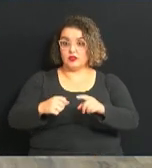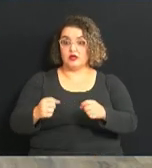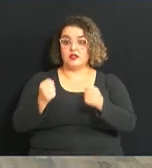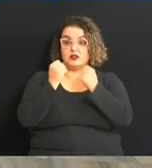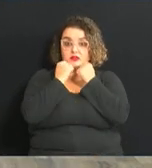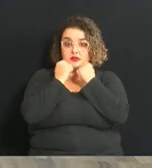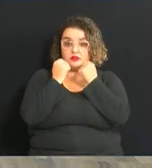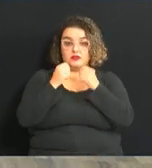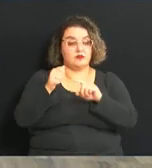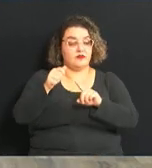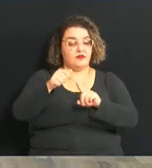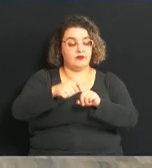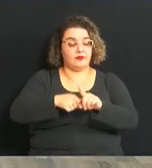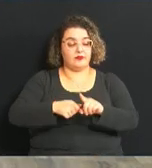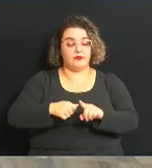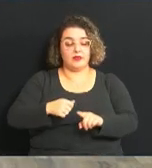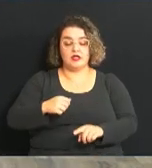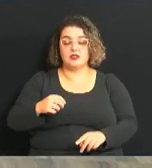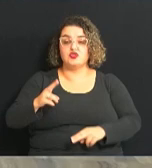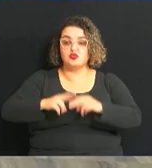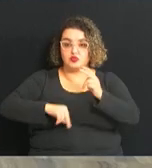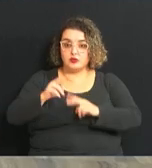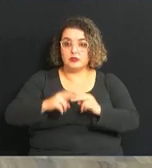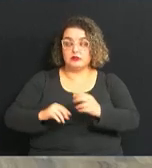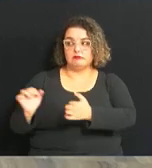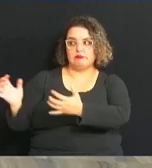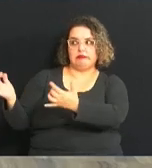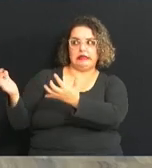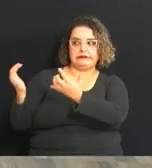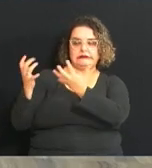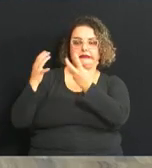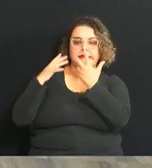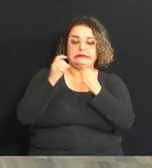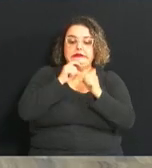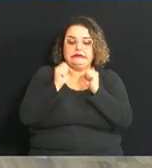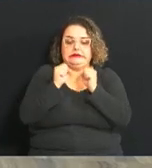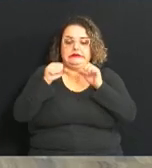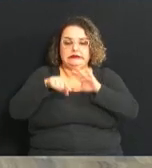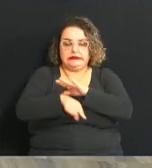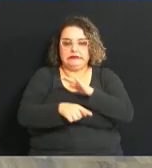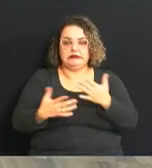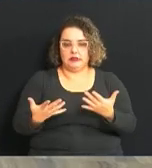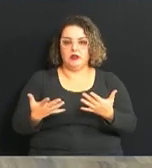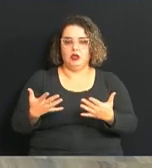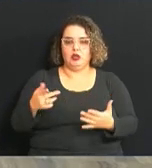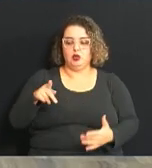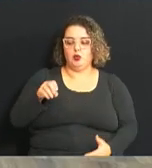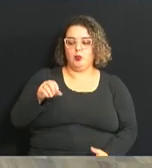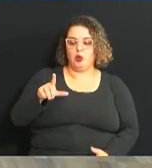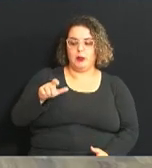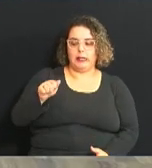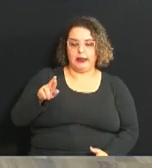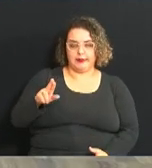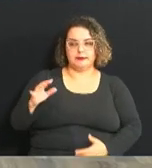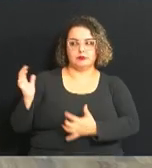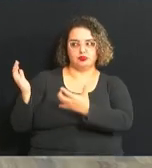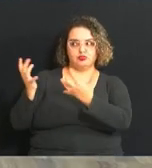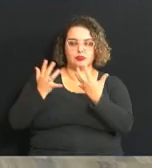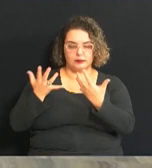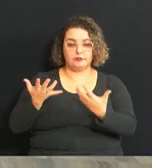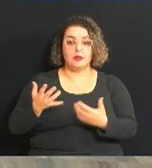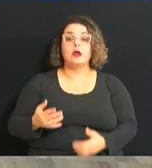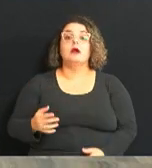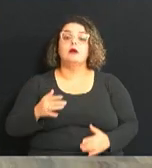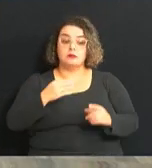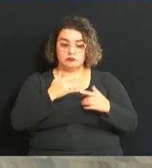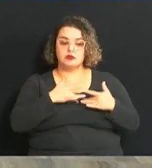ar polar que deixou um frio extremo então a gente sabe que tem muitas pessoas em situação de vulnerabilidade e campanha como essa